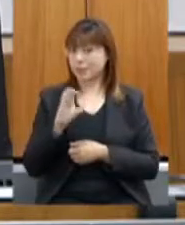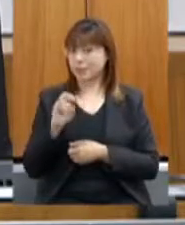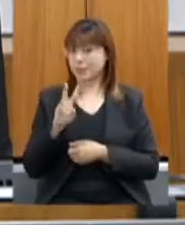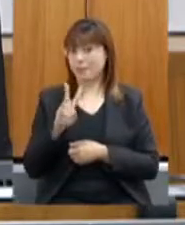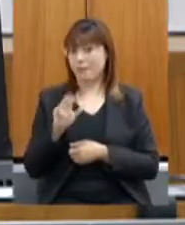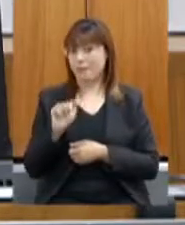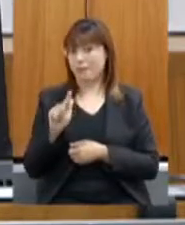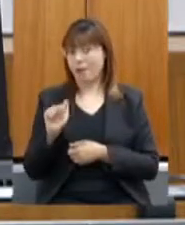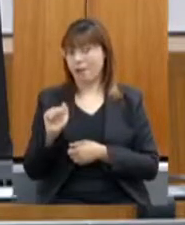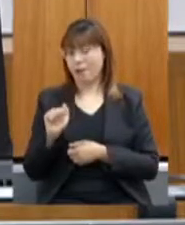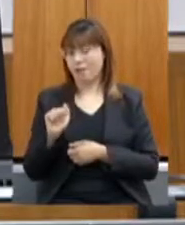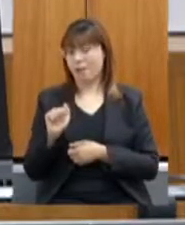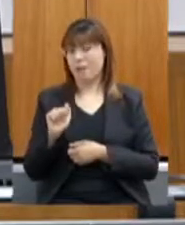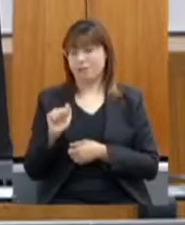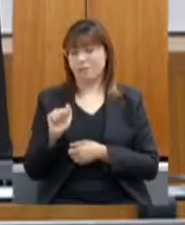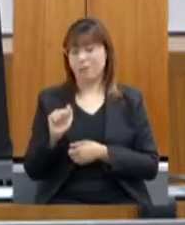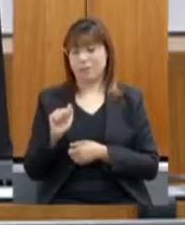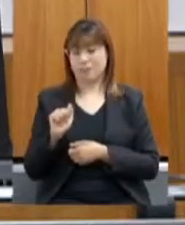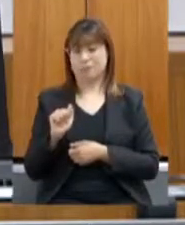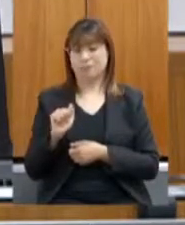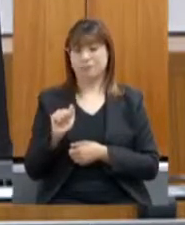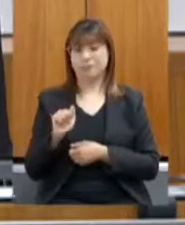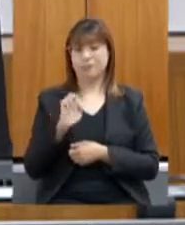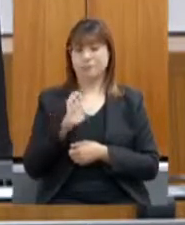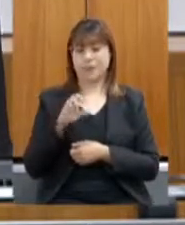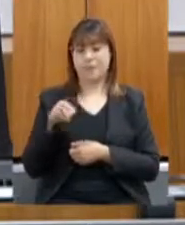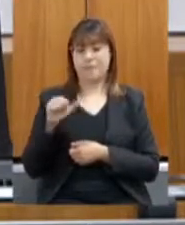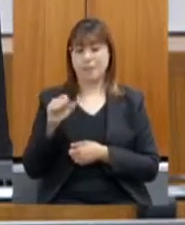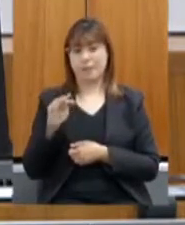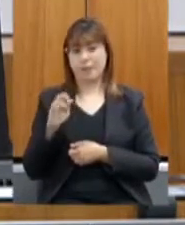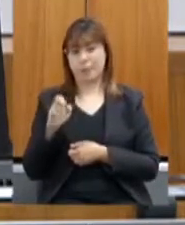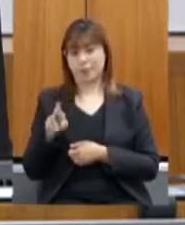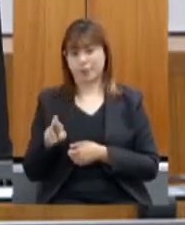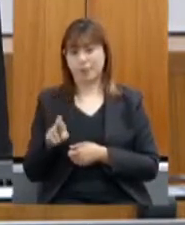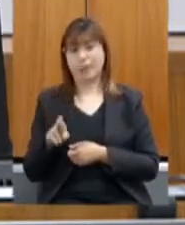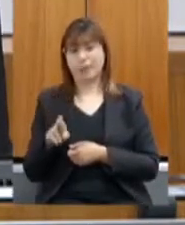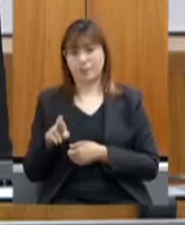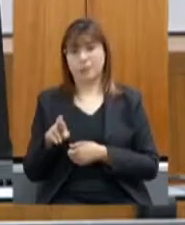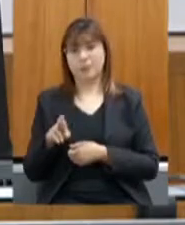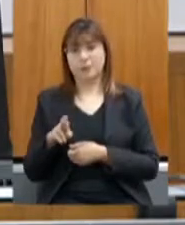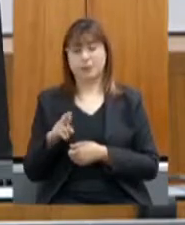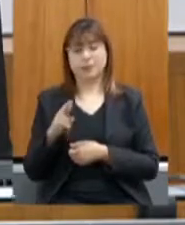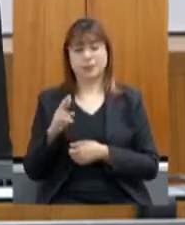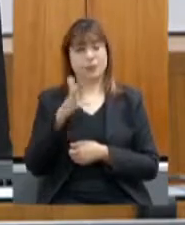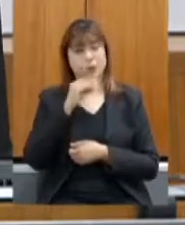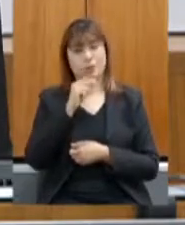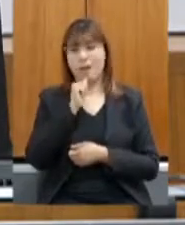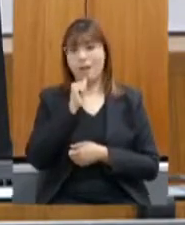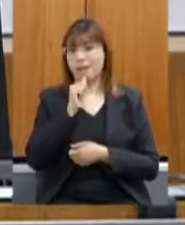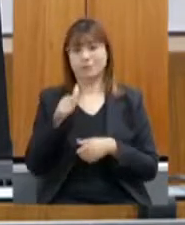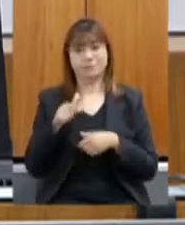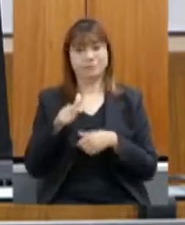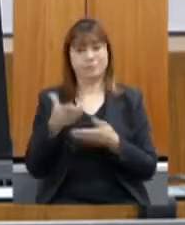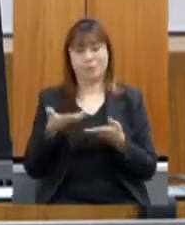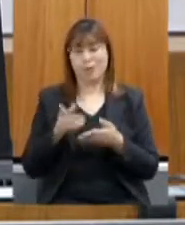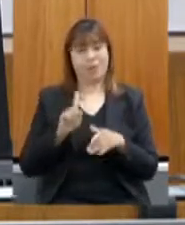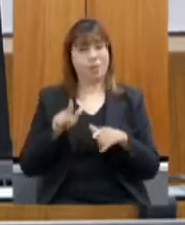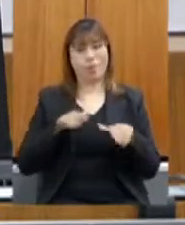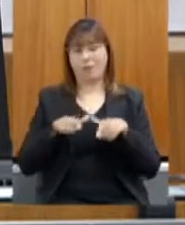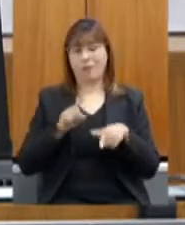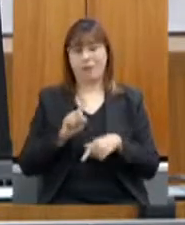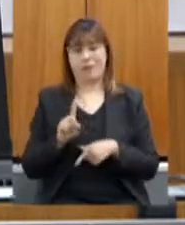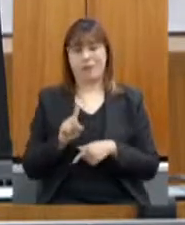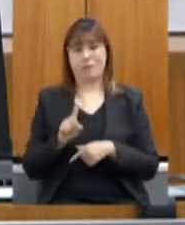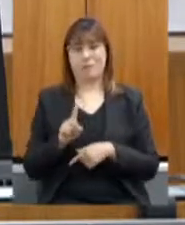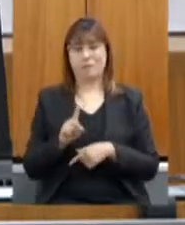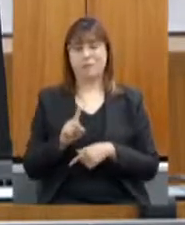vagas abertas no quadro de vagas na EMATER de funcionários que não estão trabalhando. E eu acho muito importante essa